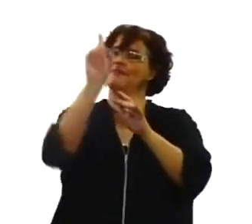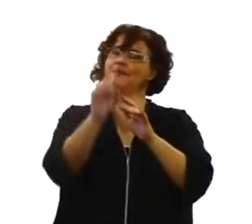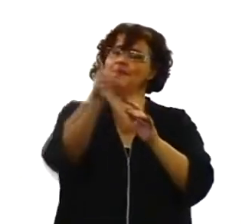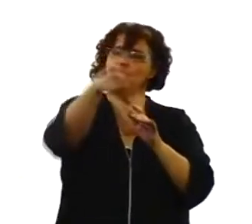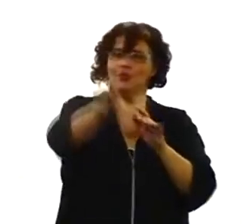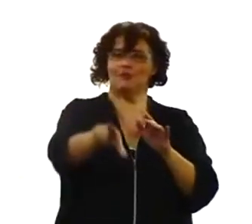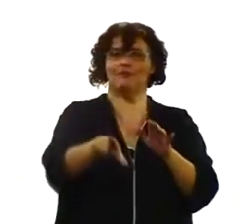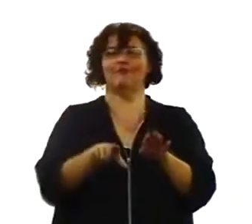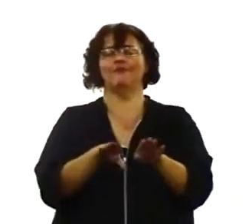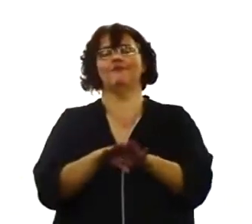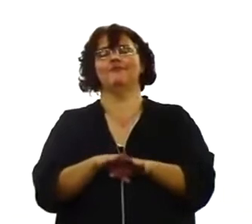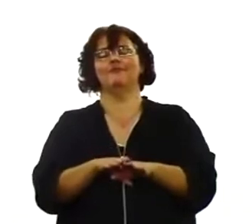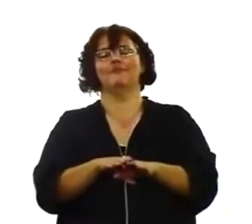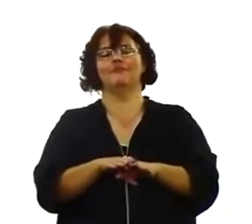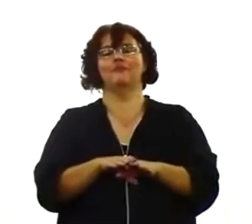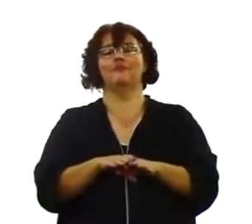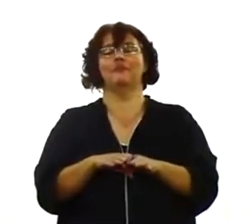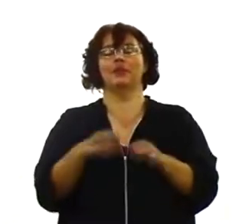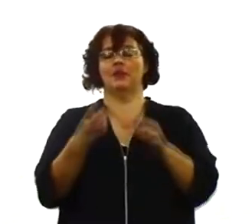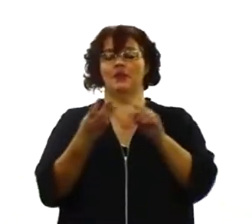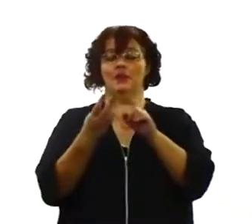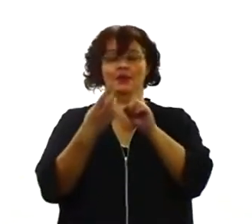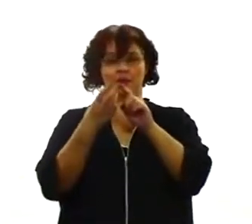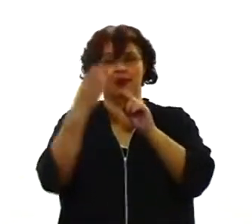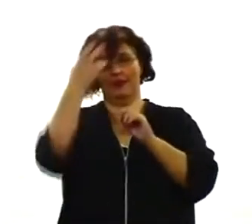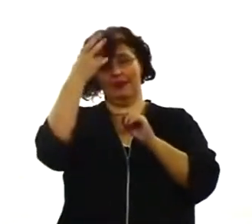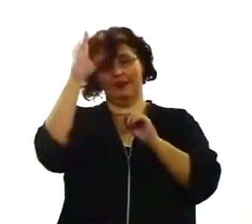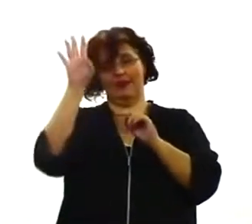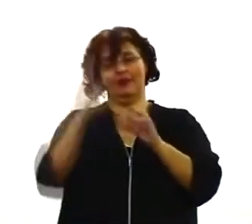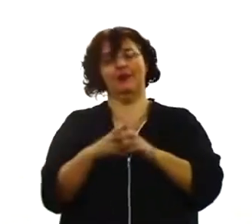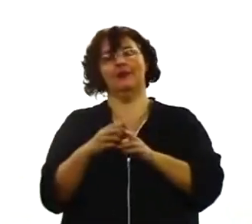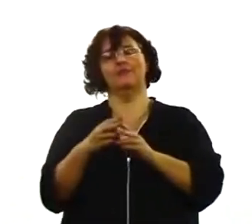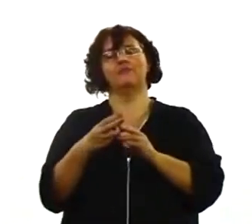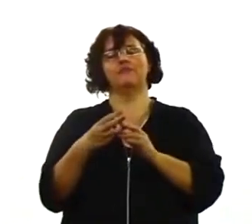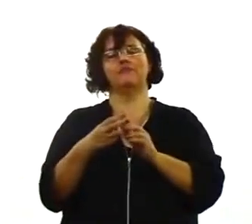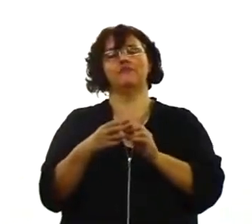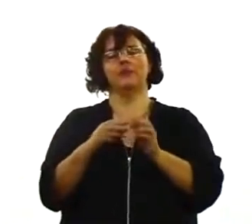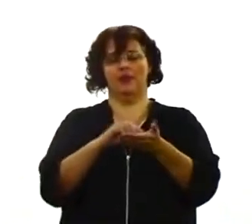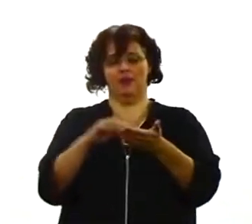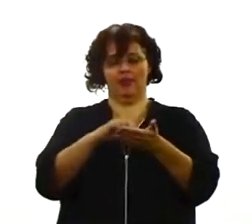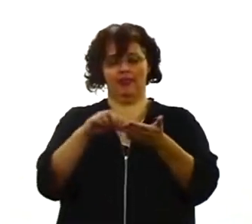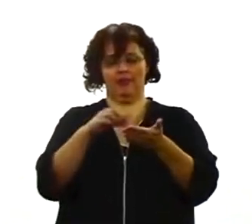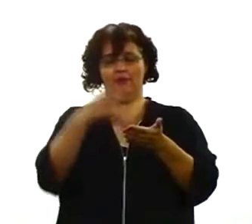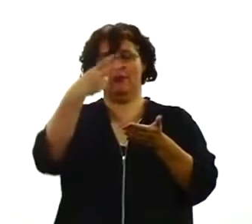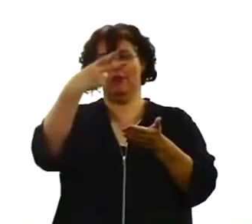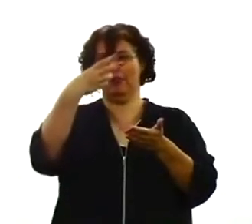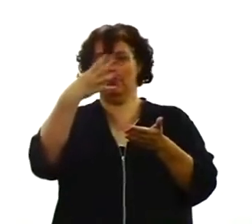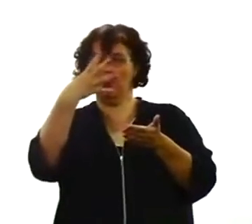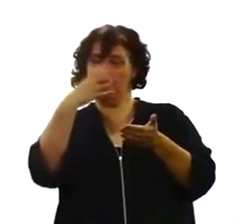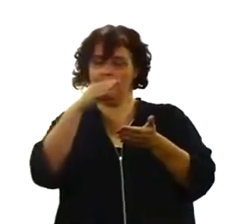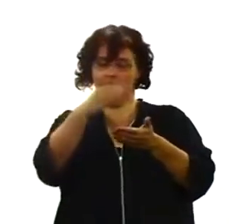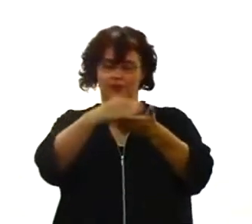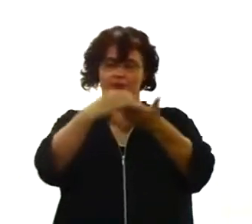tem ainda uma terceira ideia aqui, que está do versículo 24 para frente, que é uma